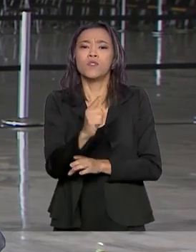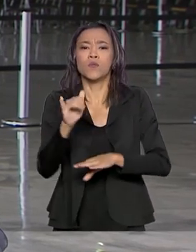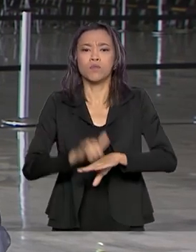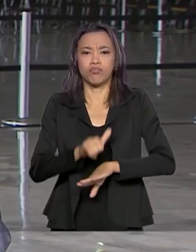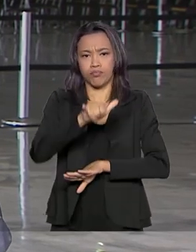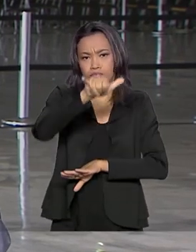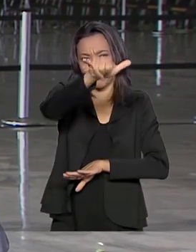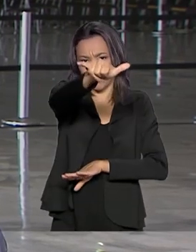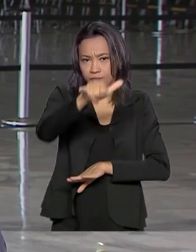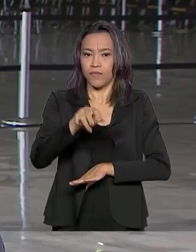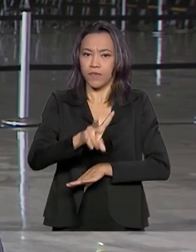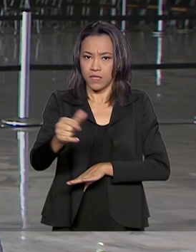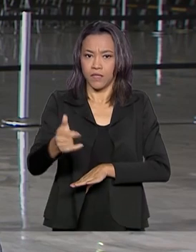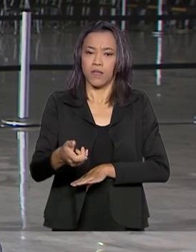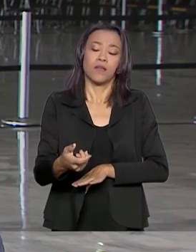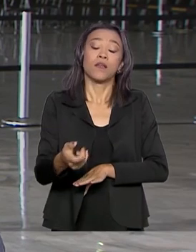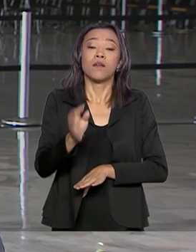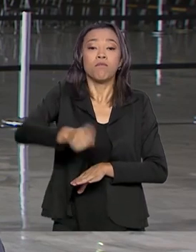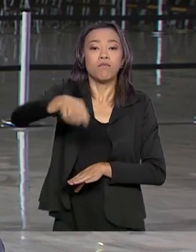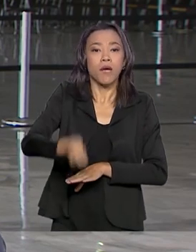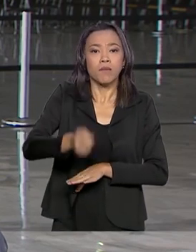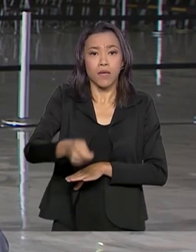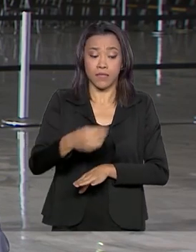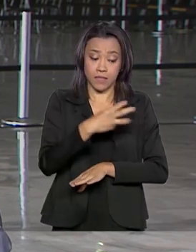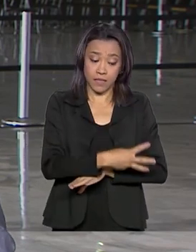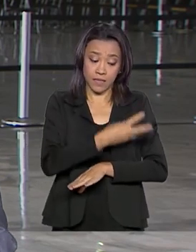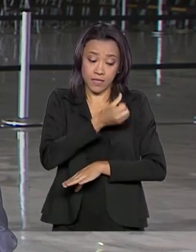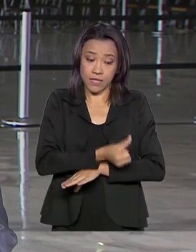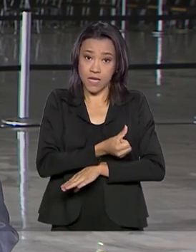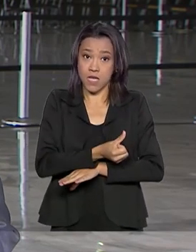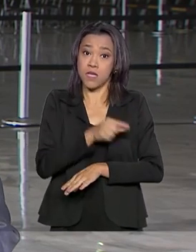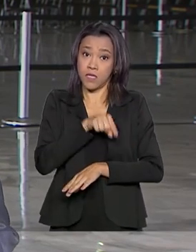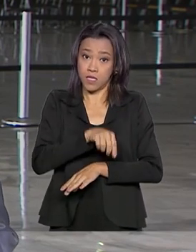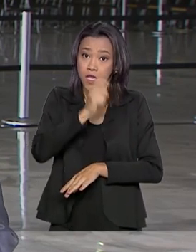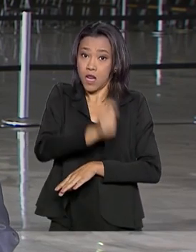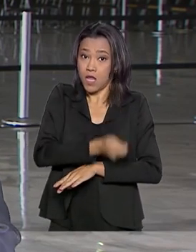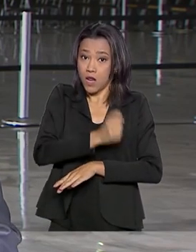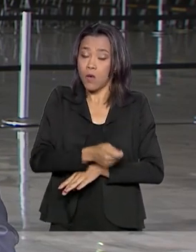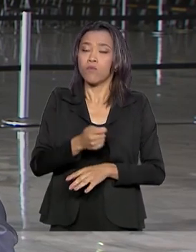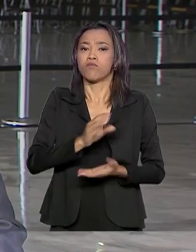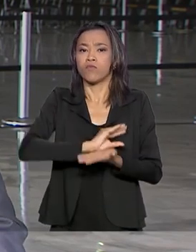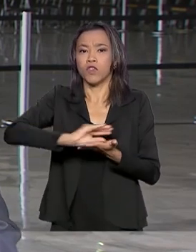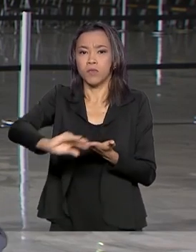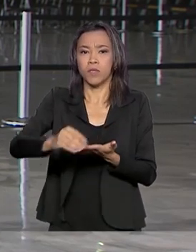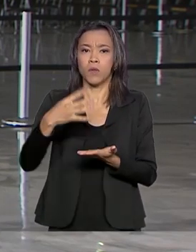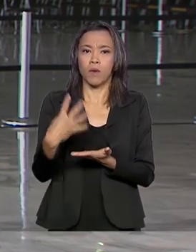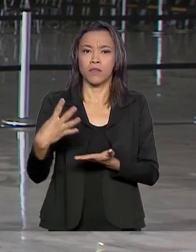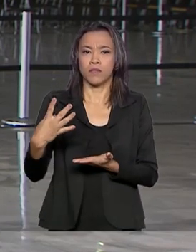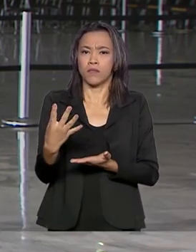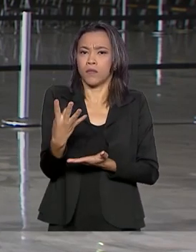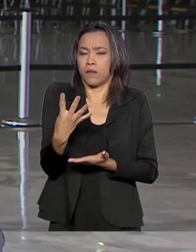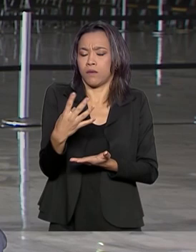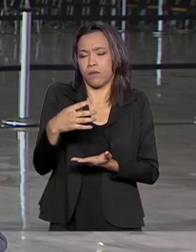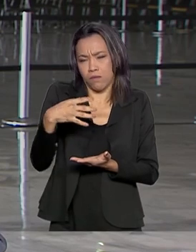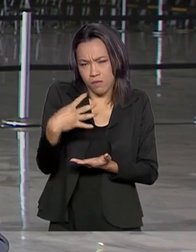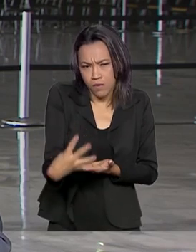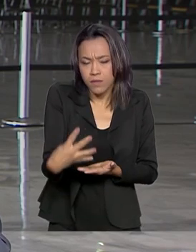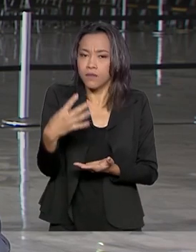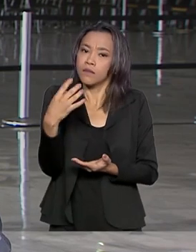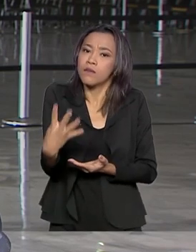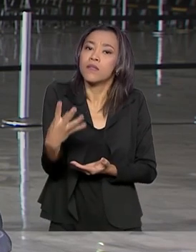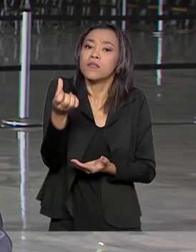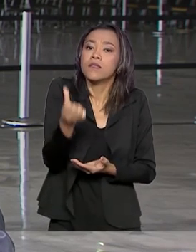2019, 36 leilões garantiram investimentos de R 446 bilhões em